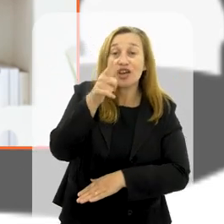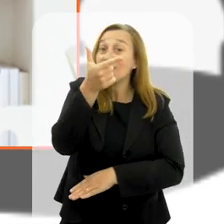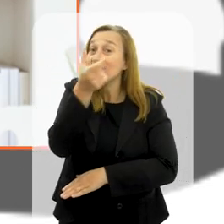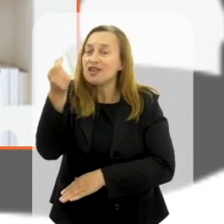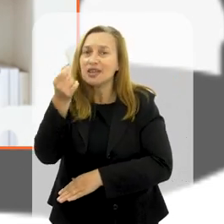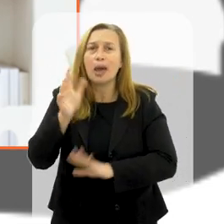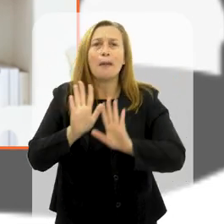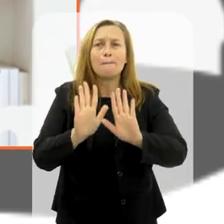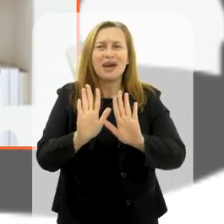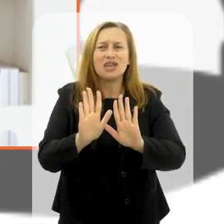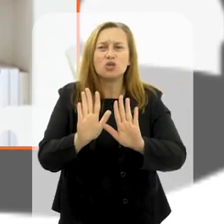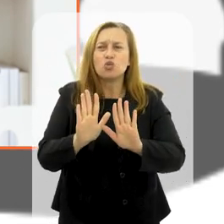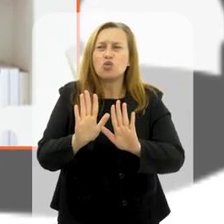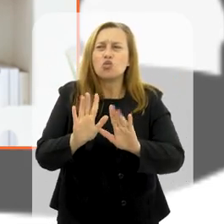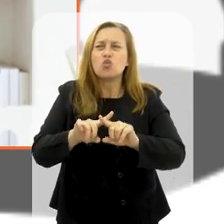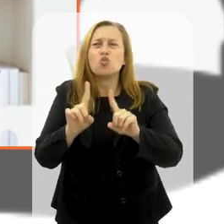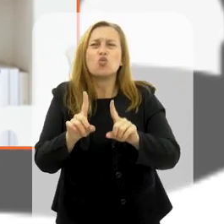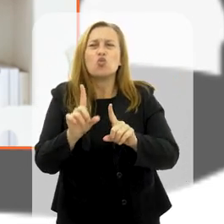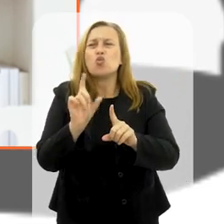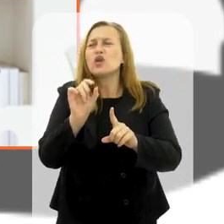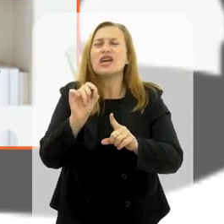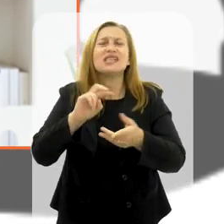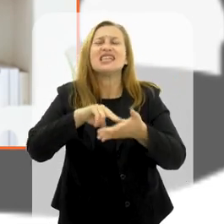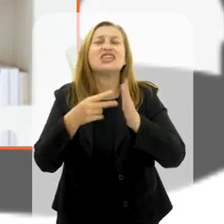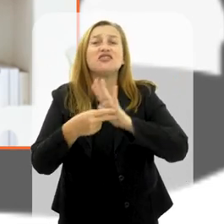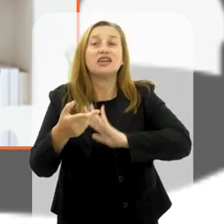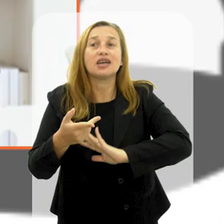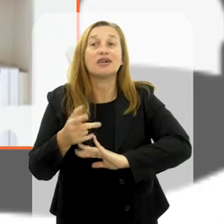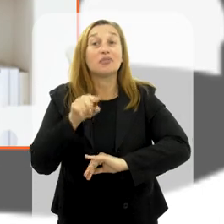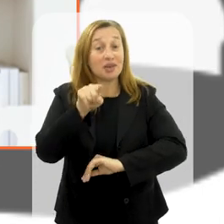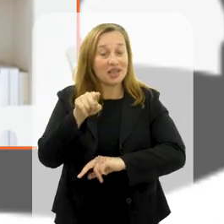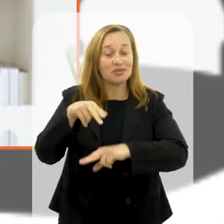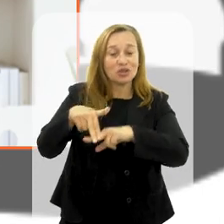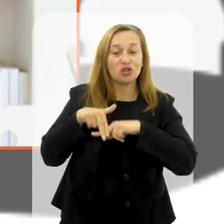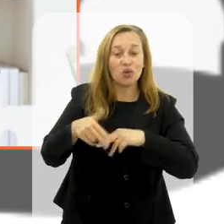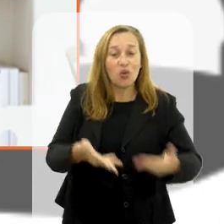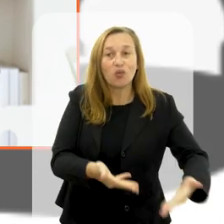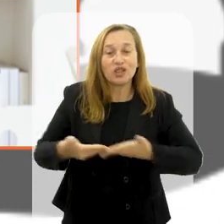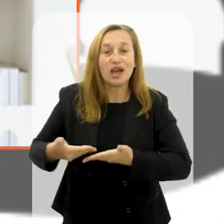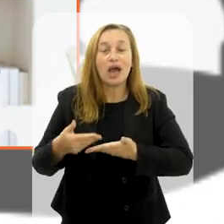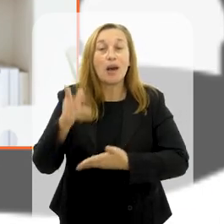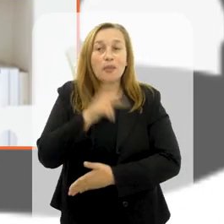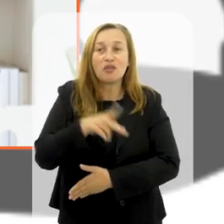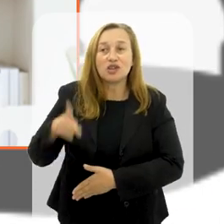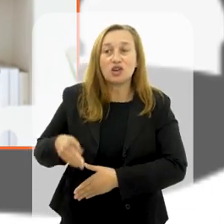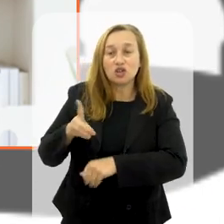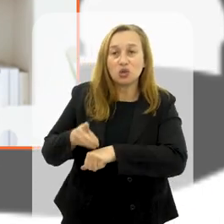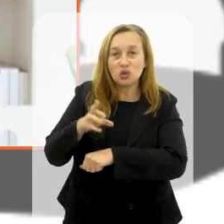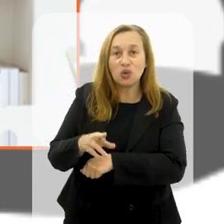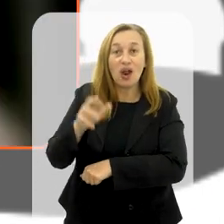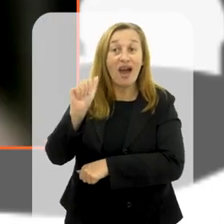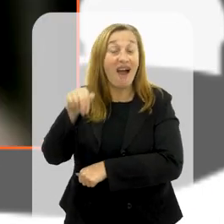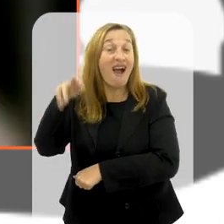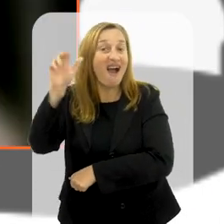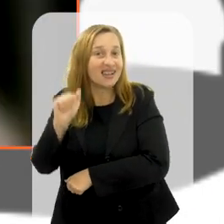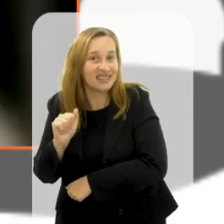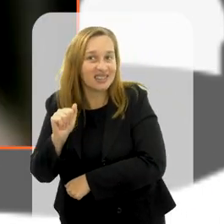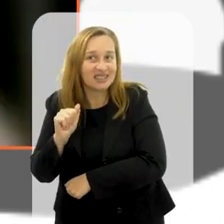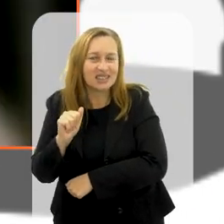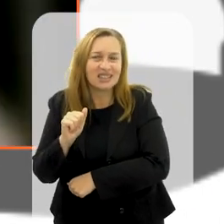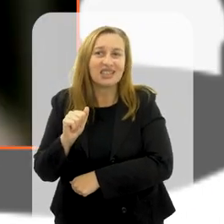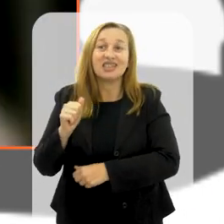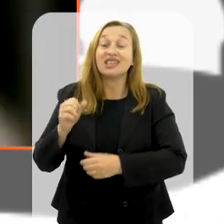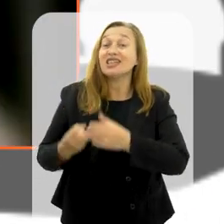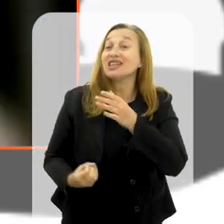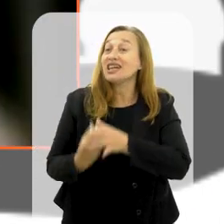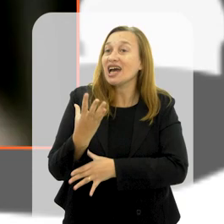Opa, mas o que é isso? Ah, é por essa razão que convidamos a professora doutora Ana Garcia, que é uma